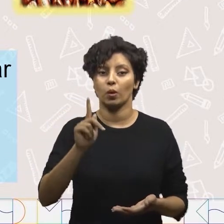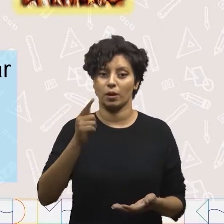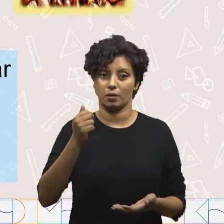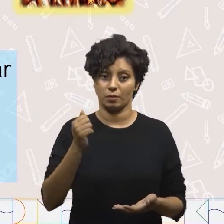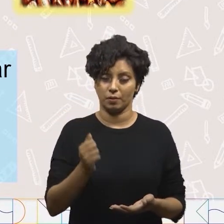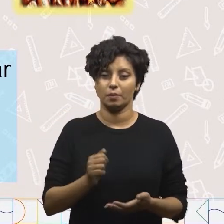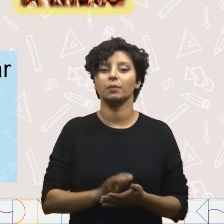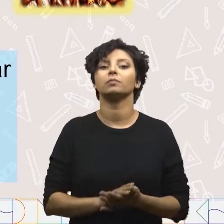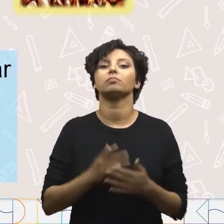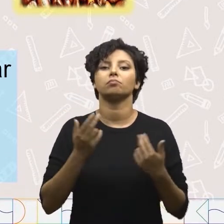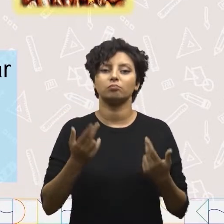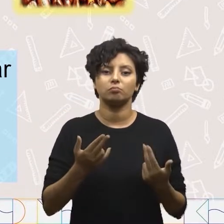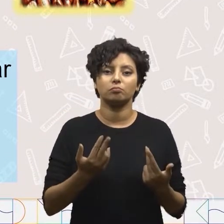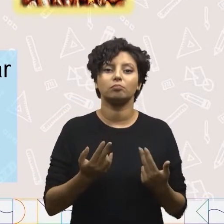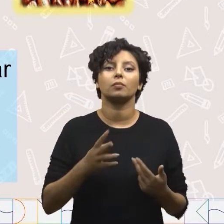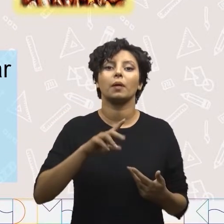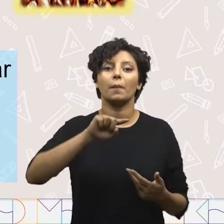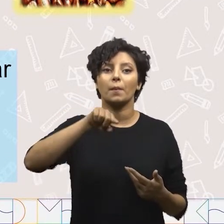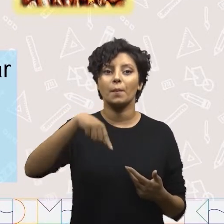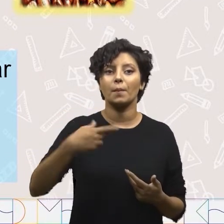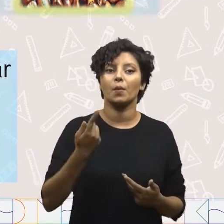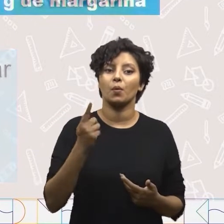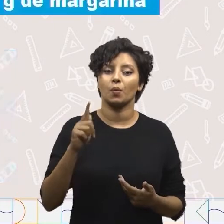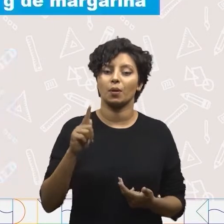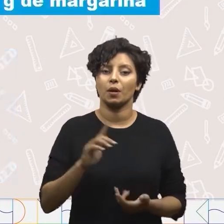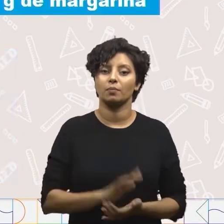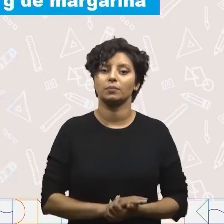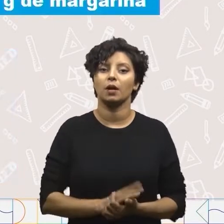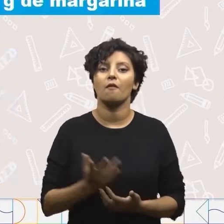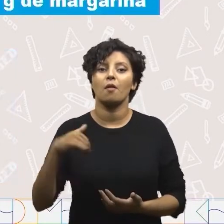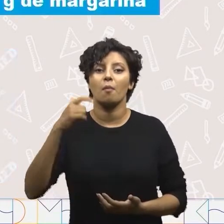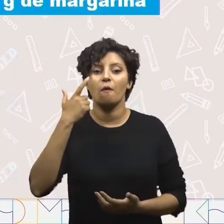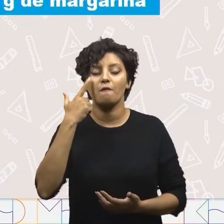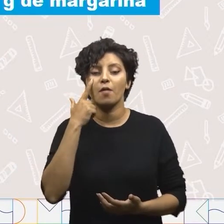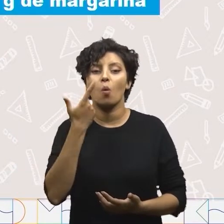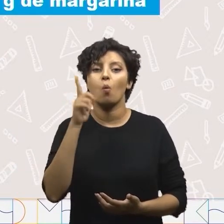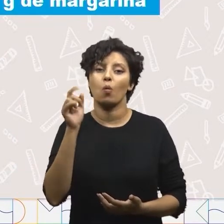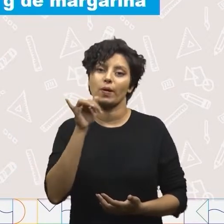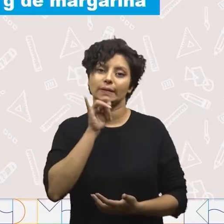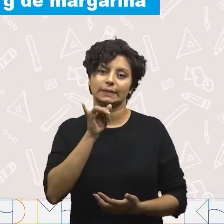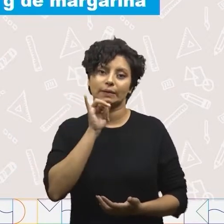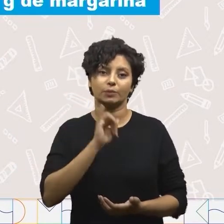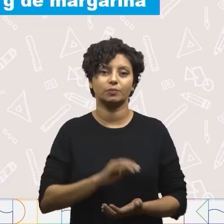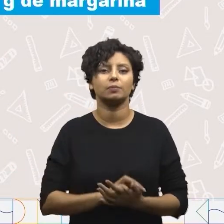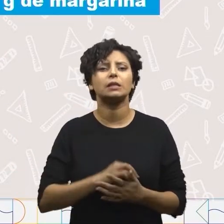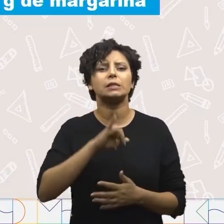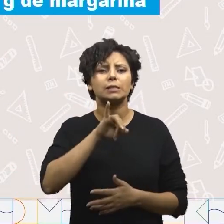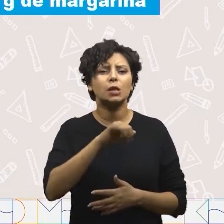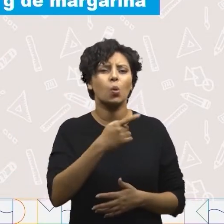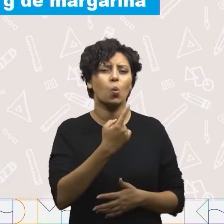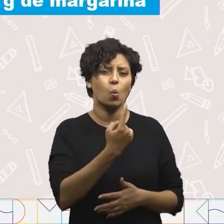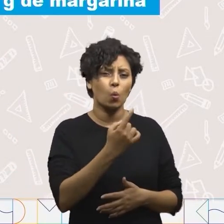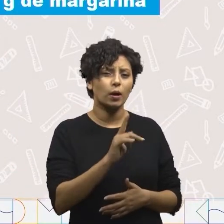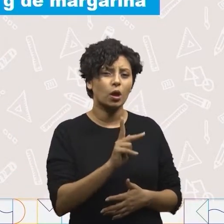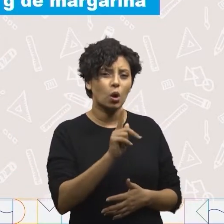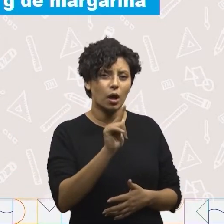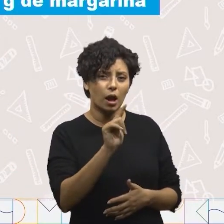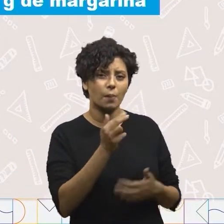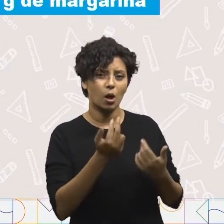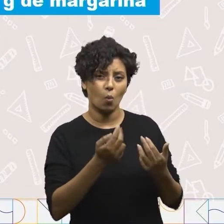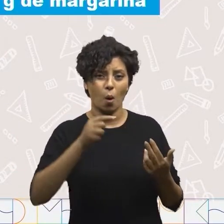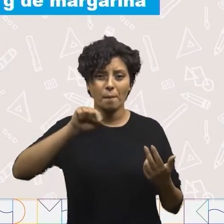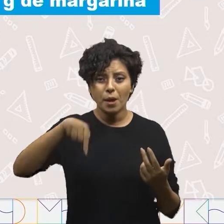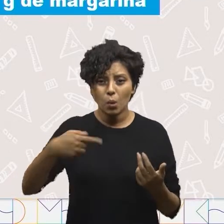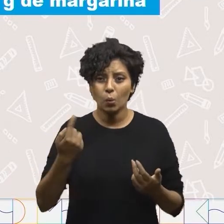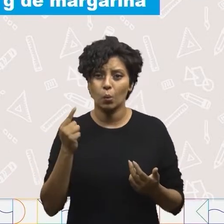café, que é o mesmo que mil gramas. Vamos ver outro exemplo? Se um quilograma é